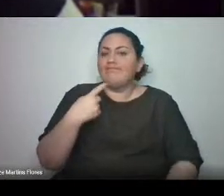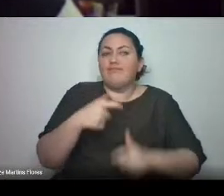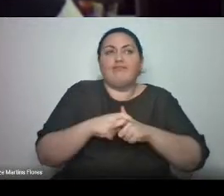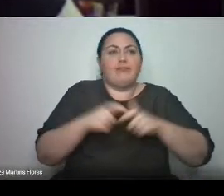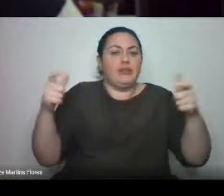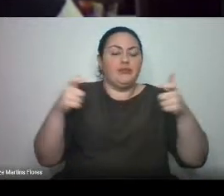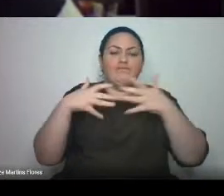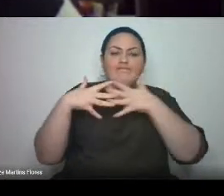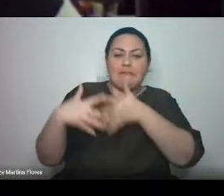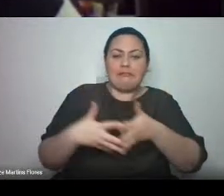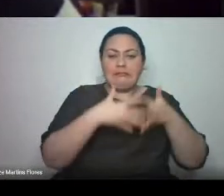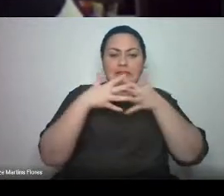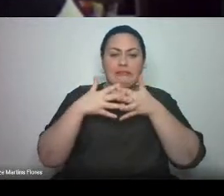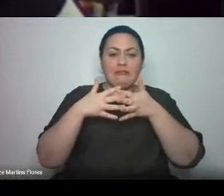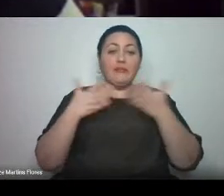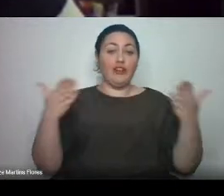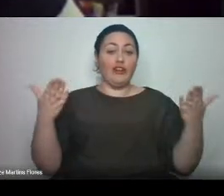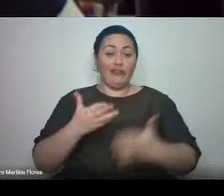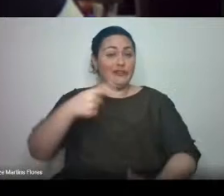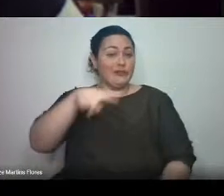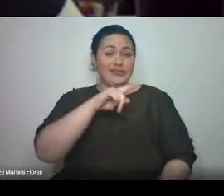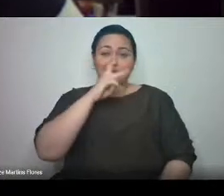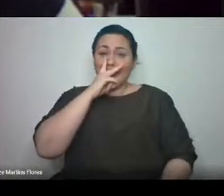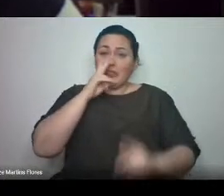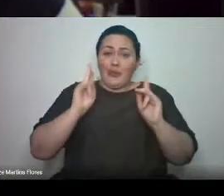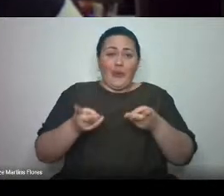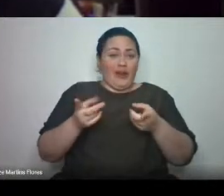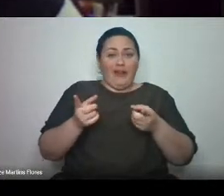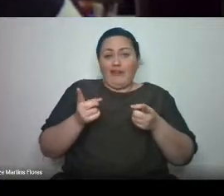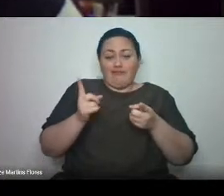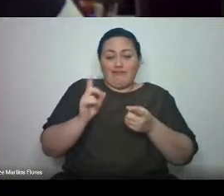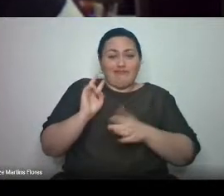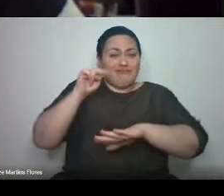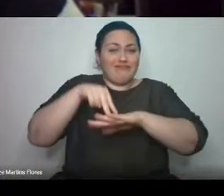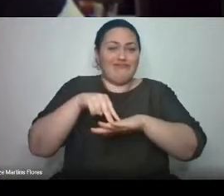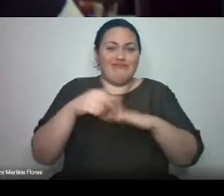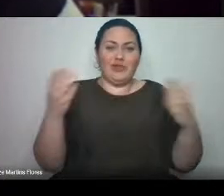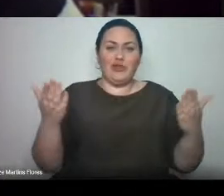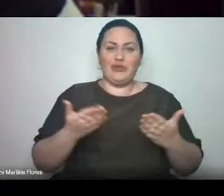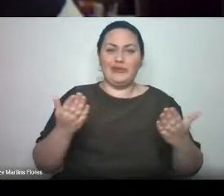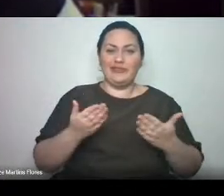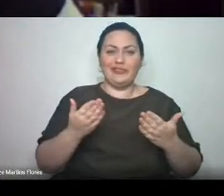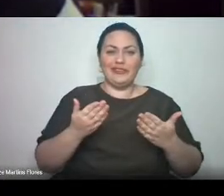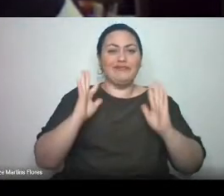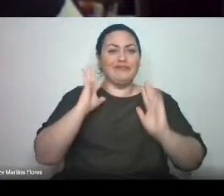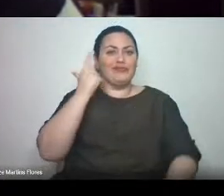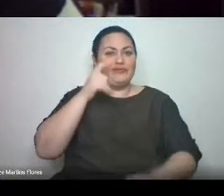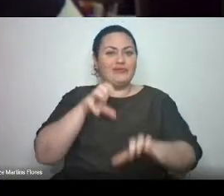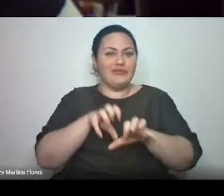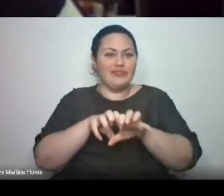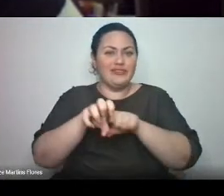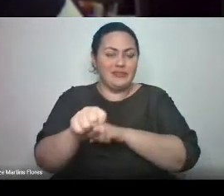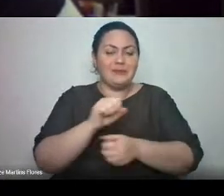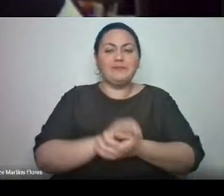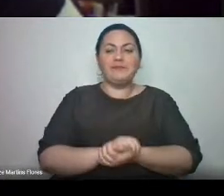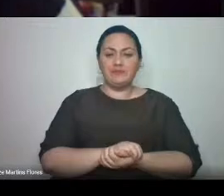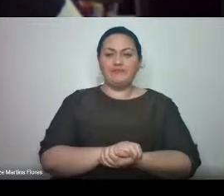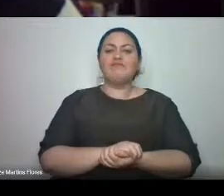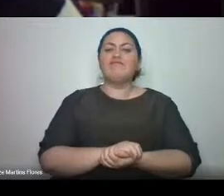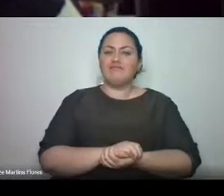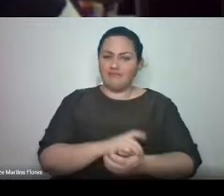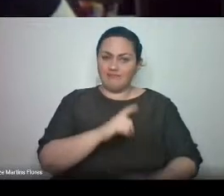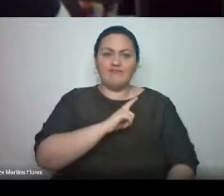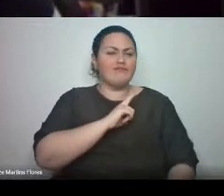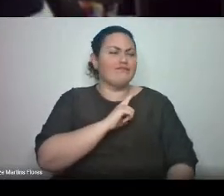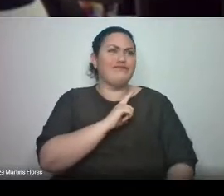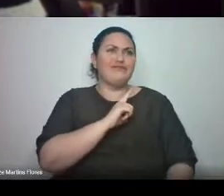E vocês hoje estão aqui. Chegaram na reta final. Foram inúmeras noites sem dormir, pouco tempo para os amigos